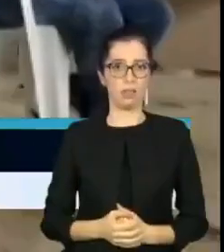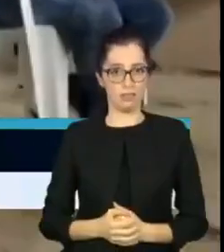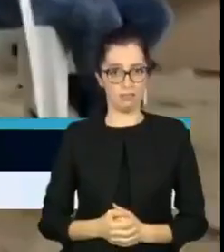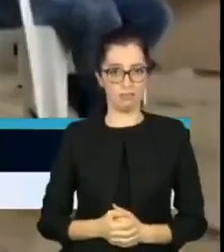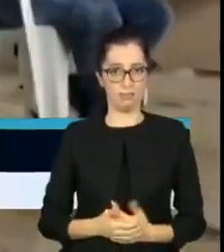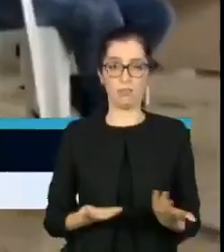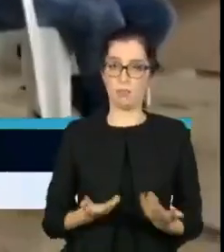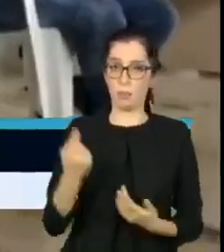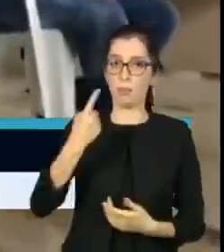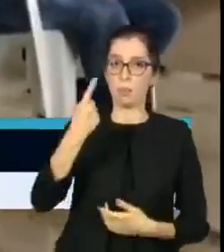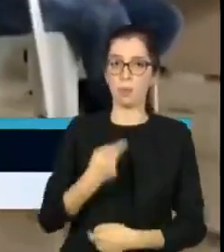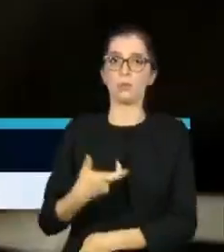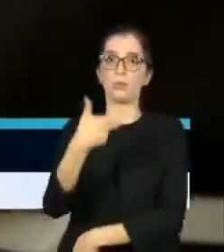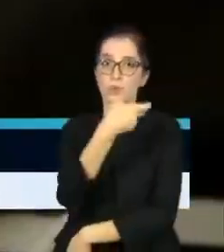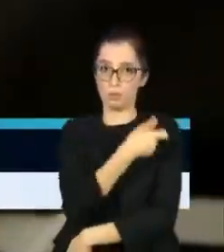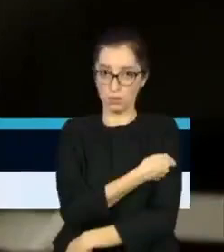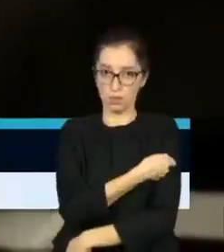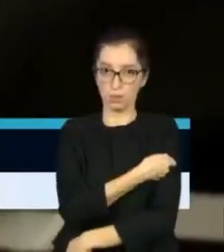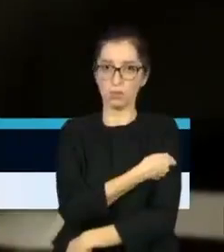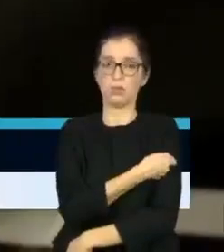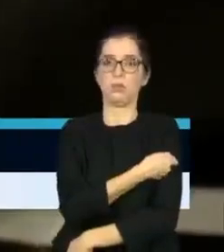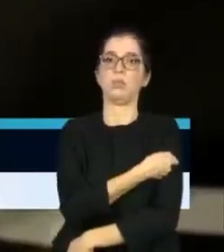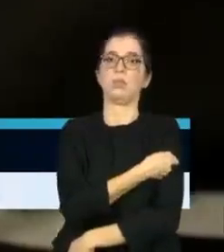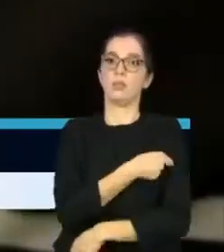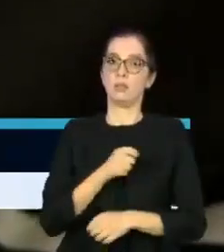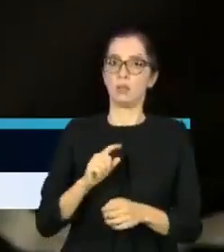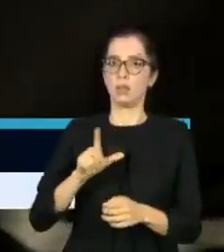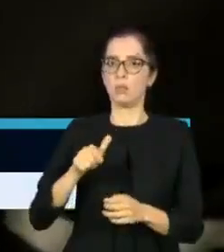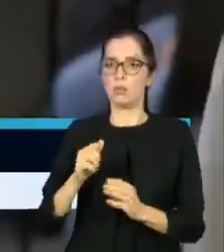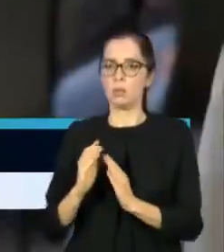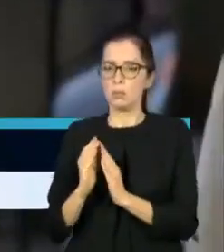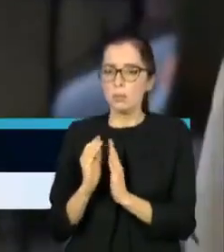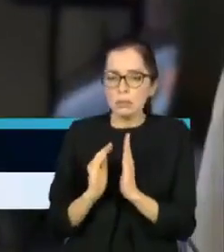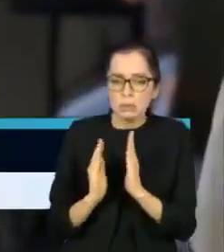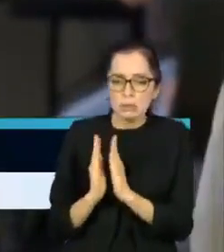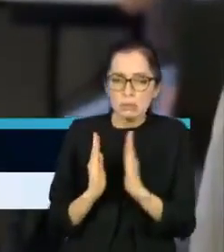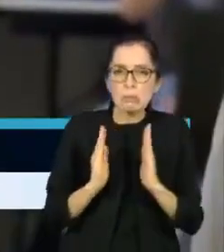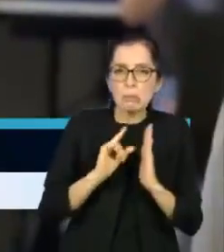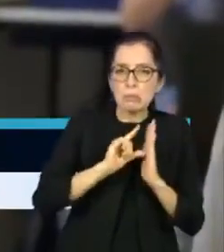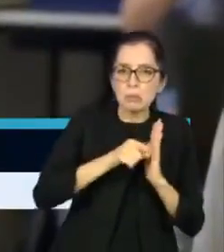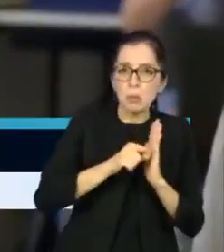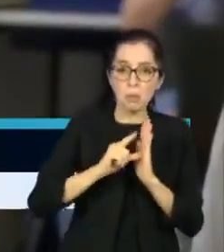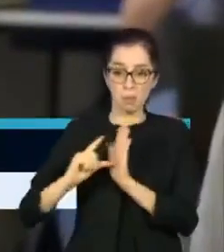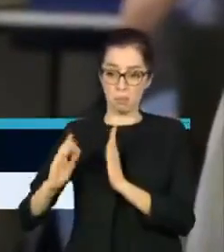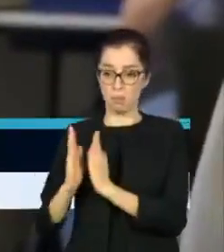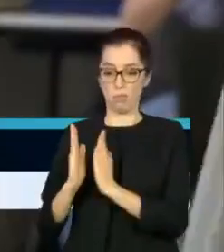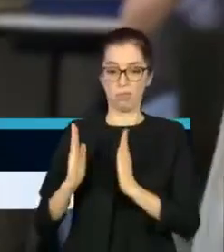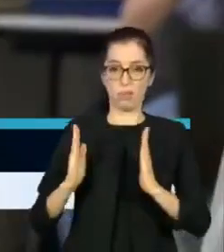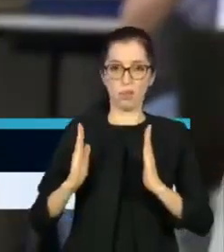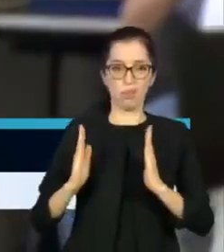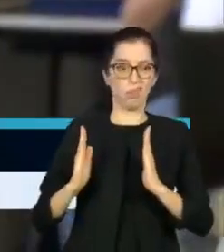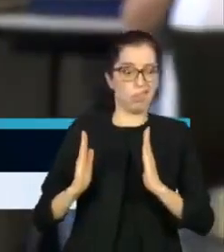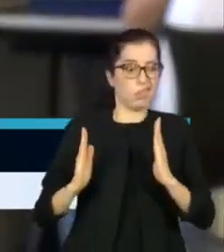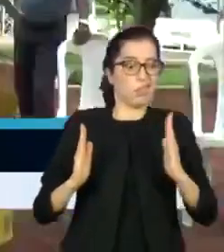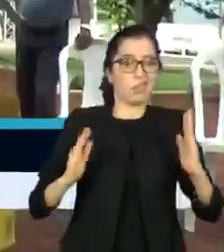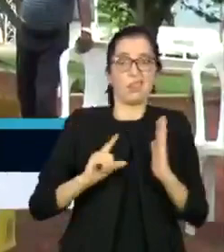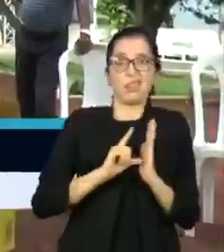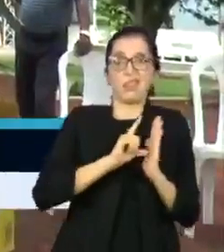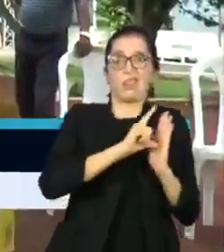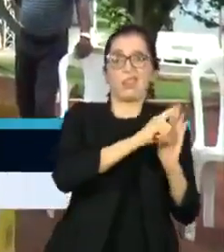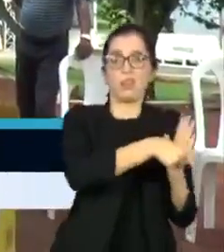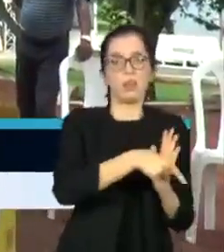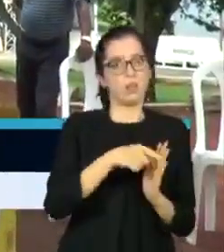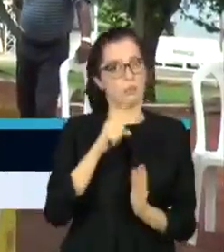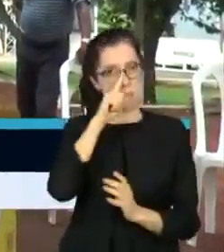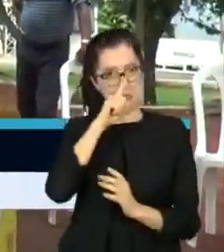um pequeno atraso é aceitável, mas nós temos que ter, na visão de um curto prazo, o protocolo ou pelo